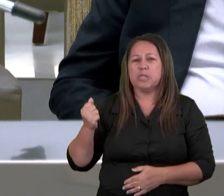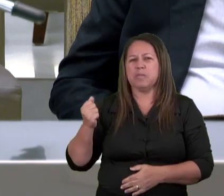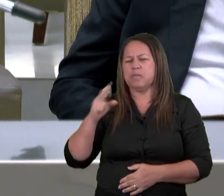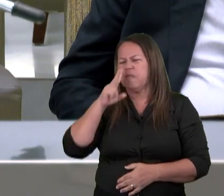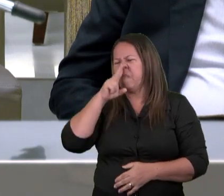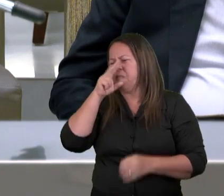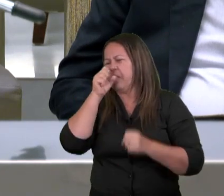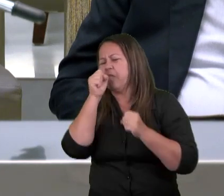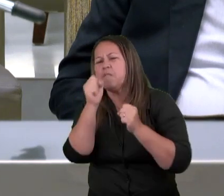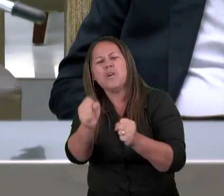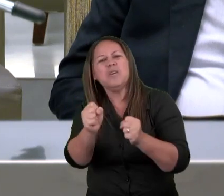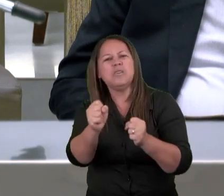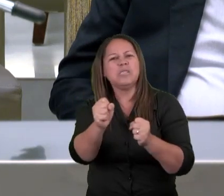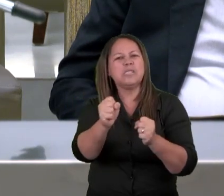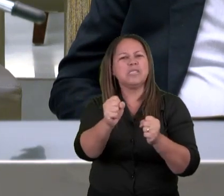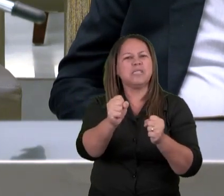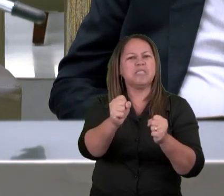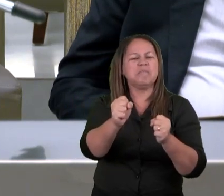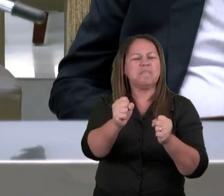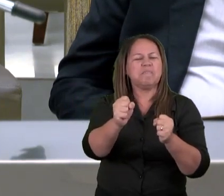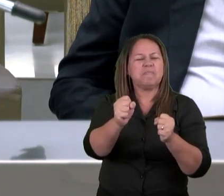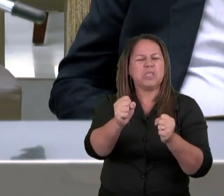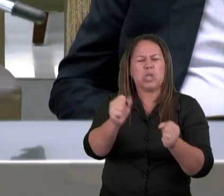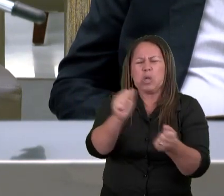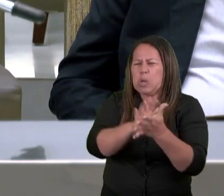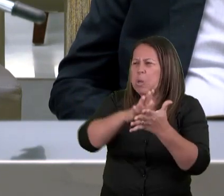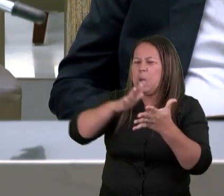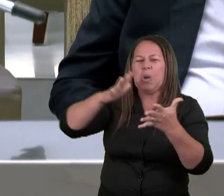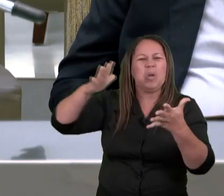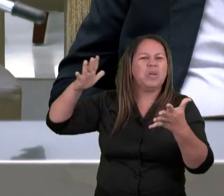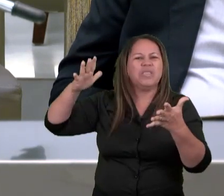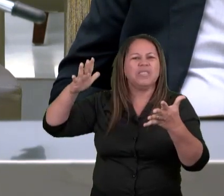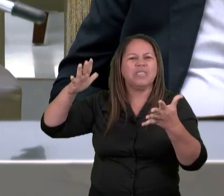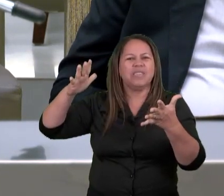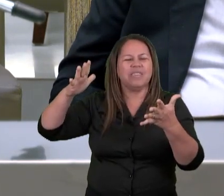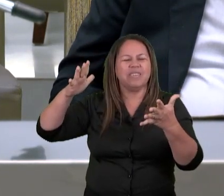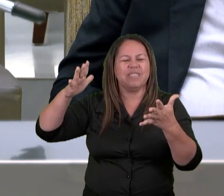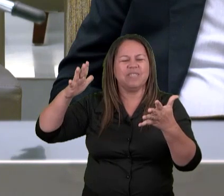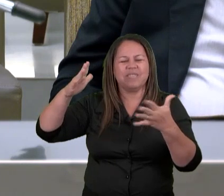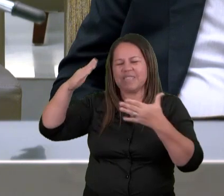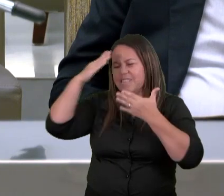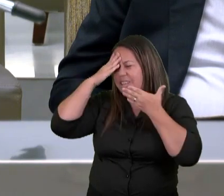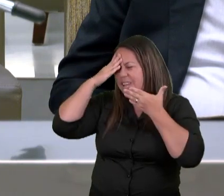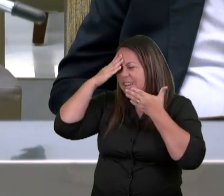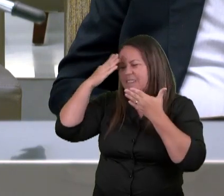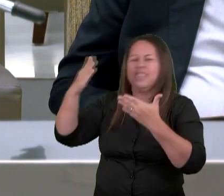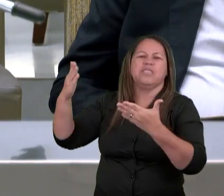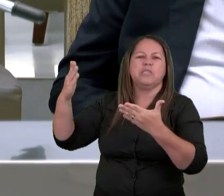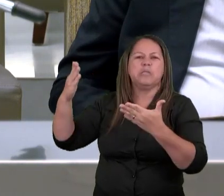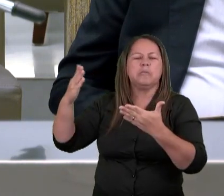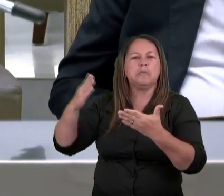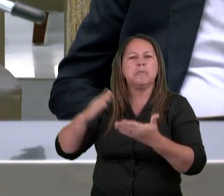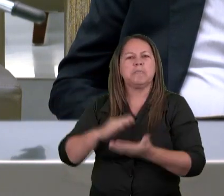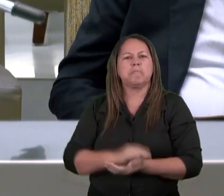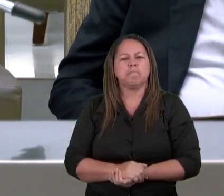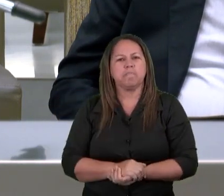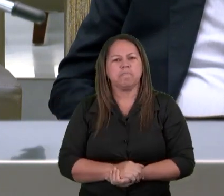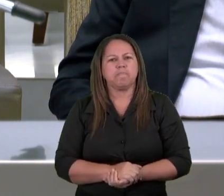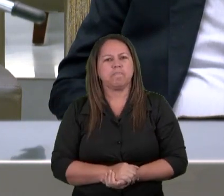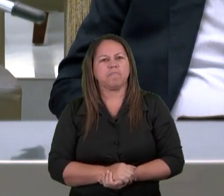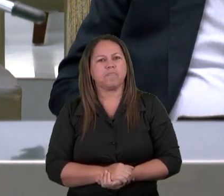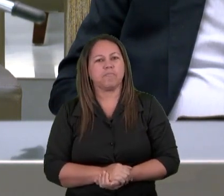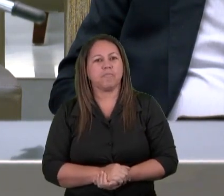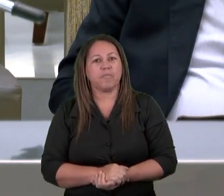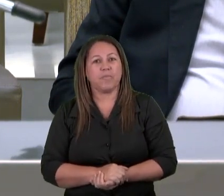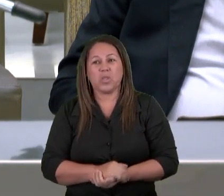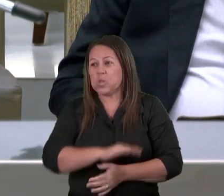força e honra e glória e ações de graças E ouvi a